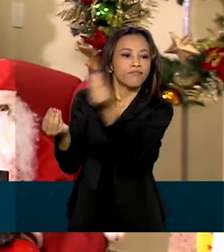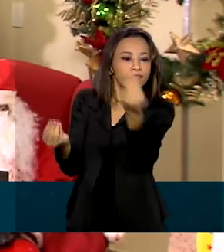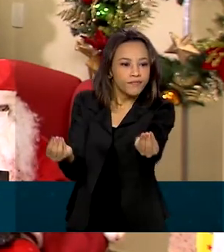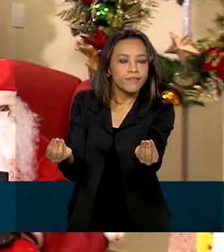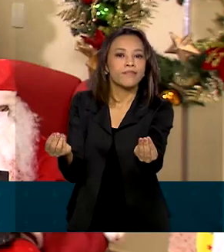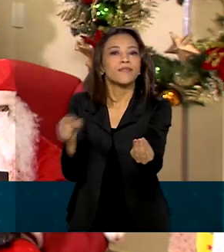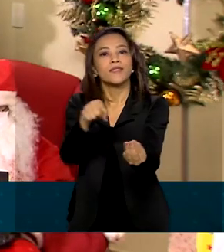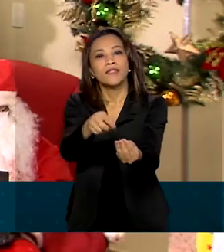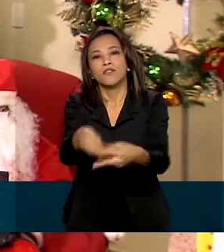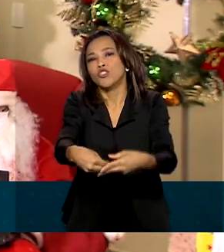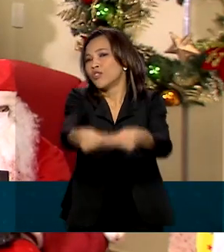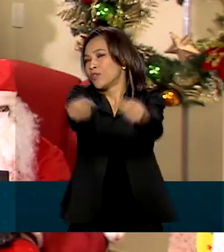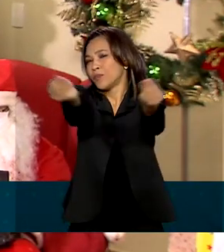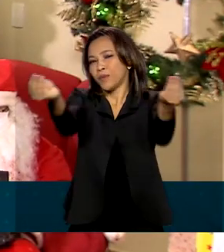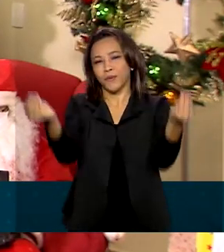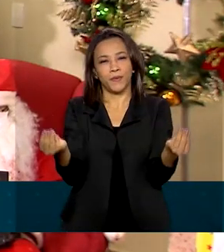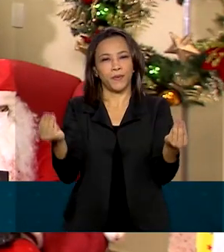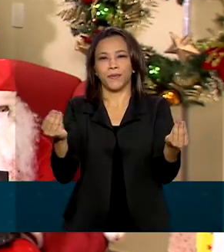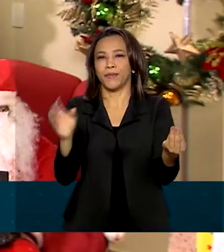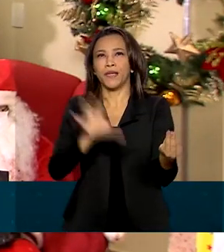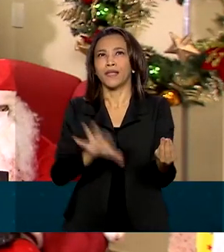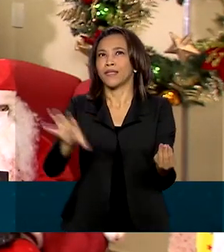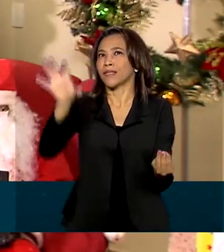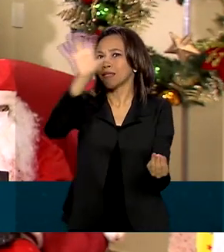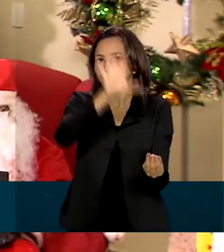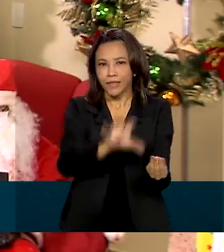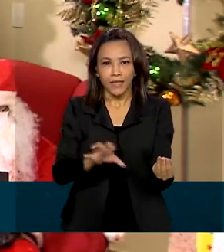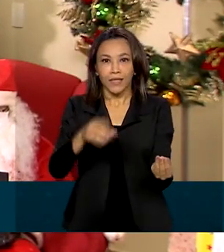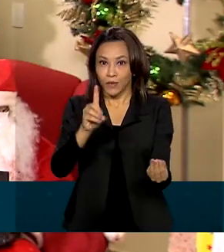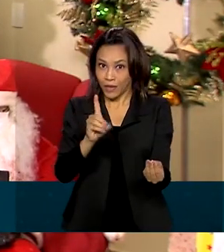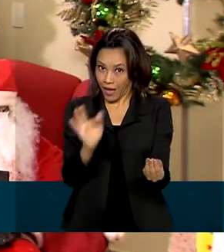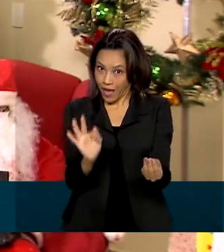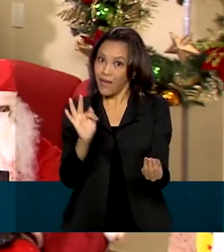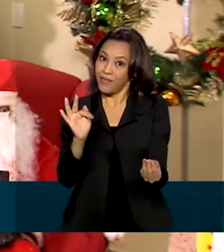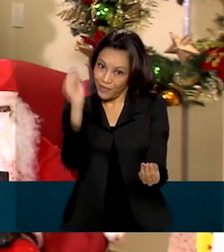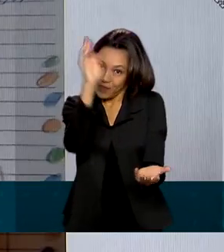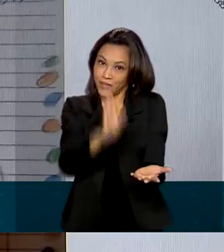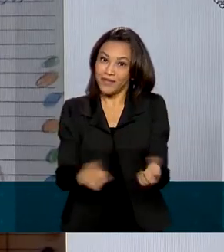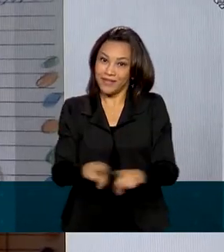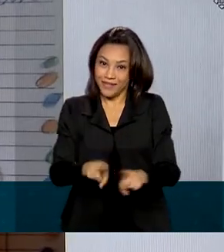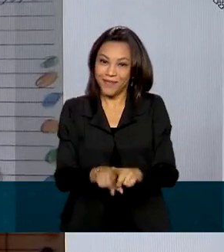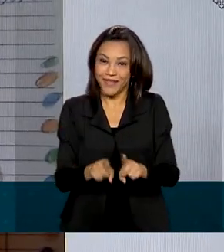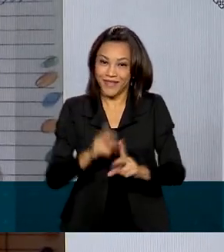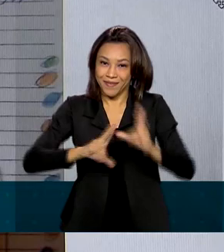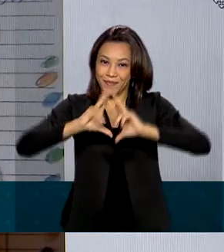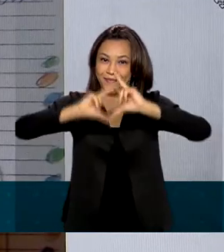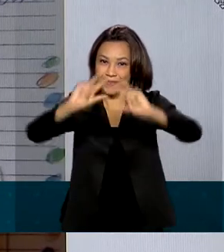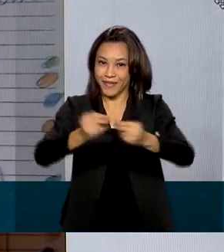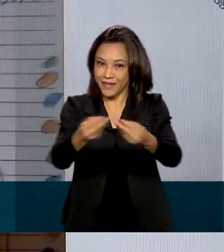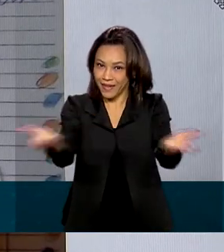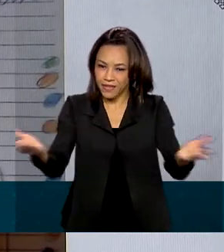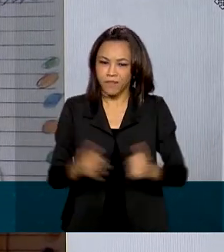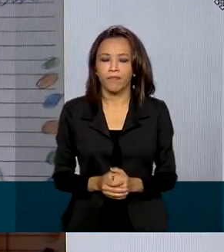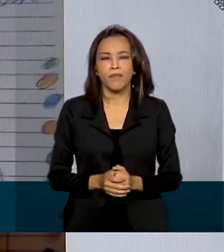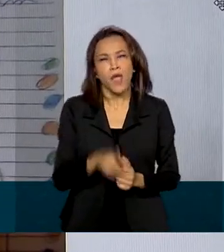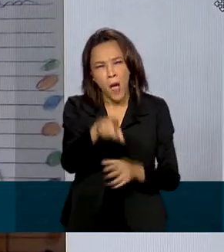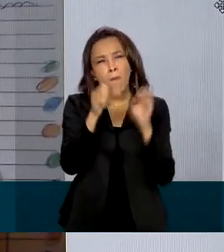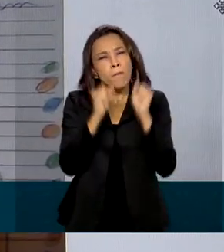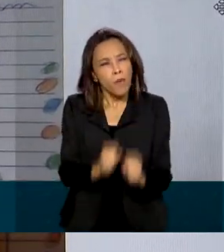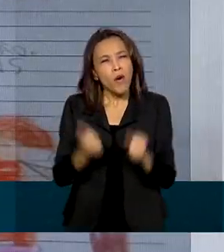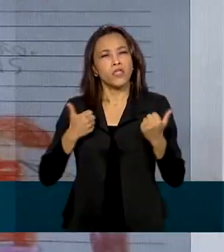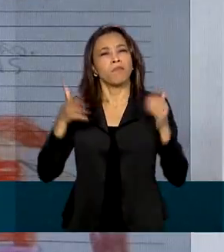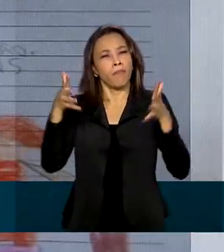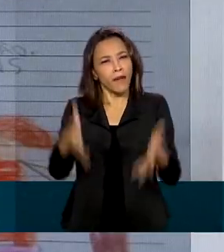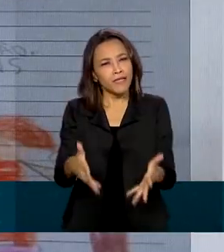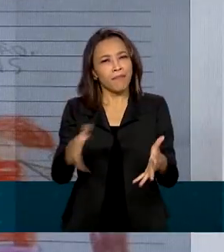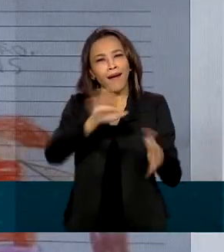tratamento e distribui em cada localidade do Distrito Federal e também no Brasil. Podem participar do Papai Noel dos